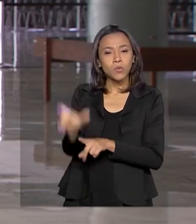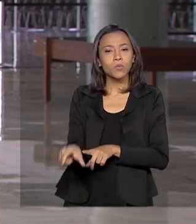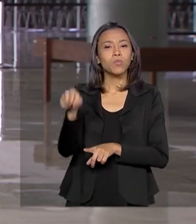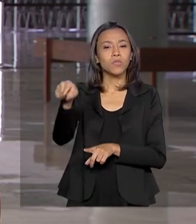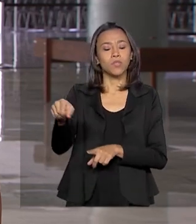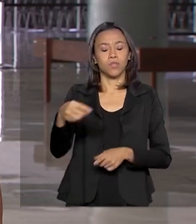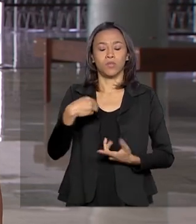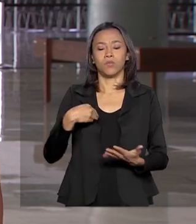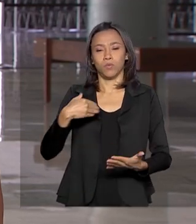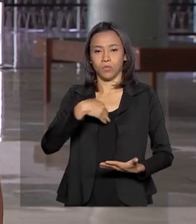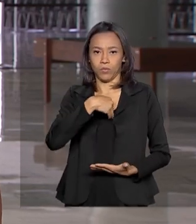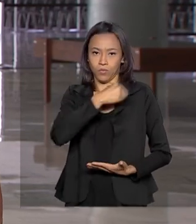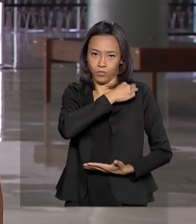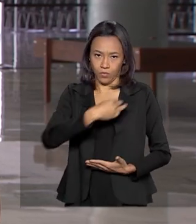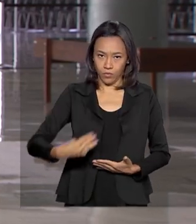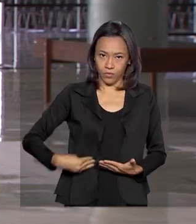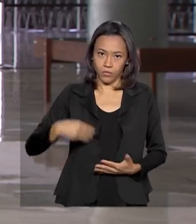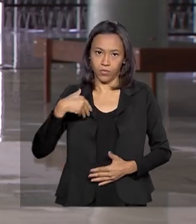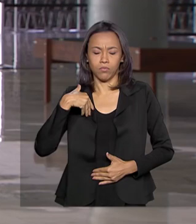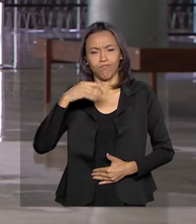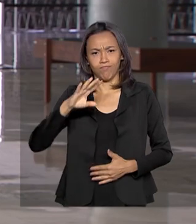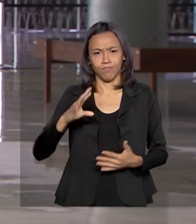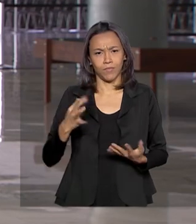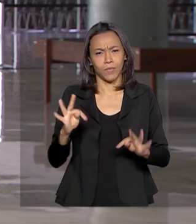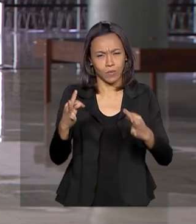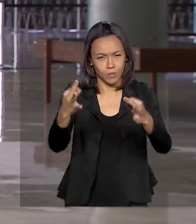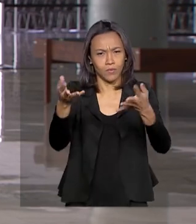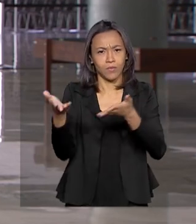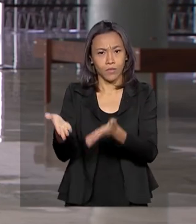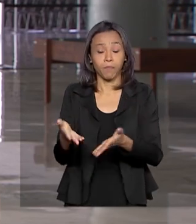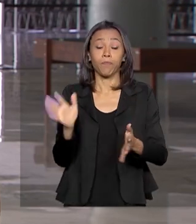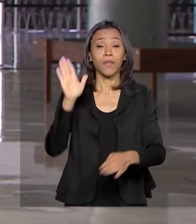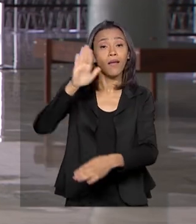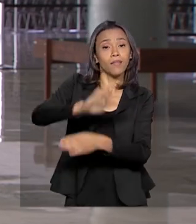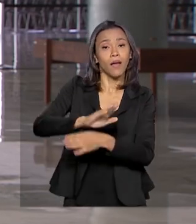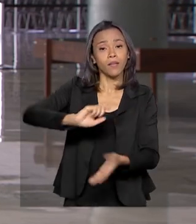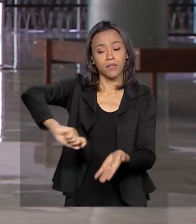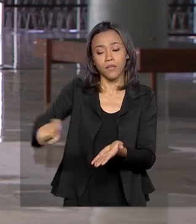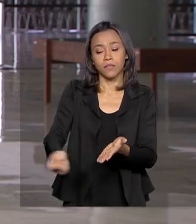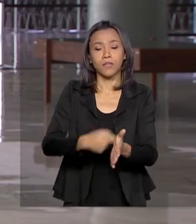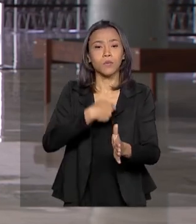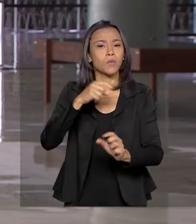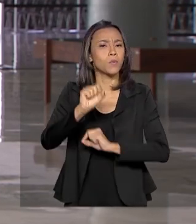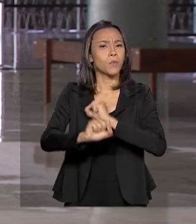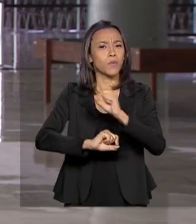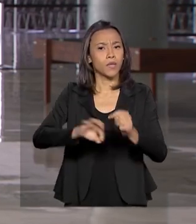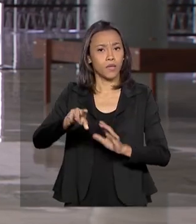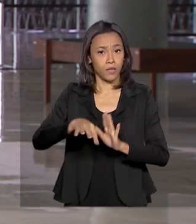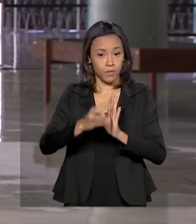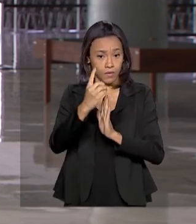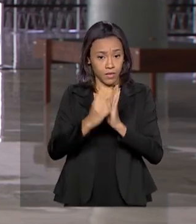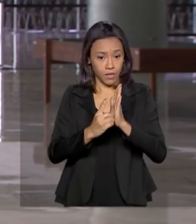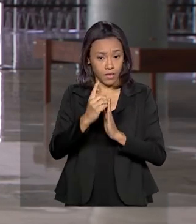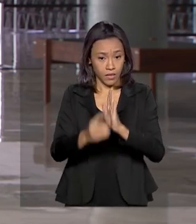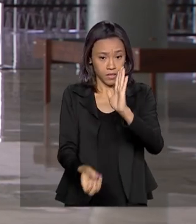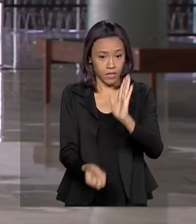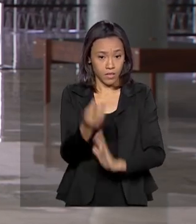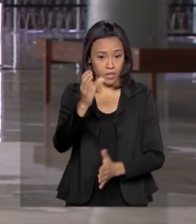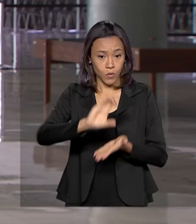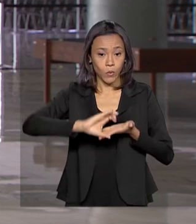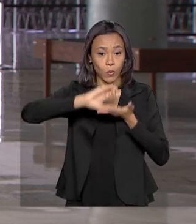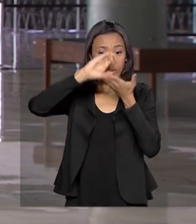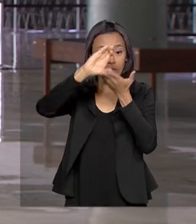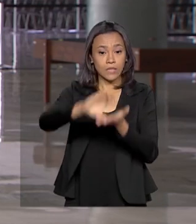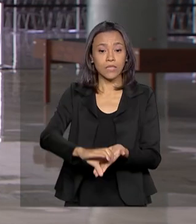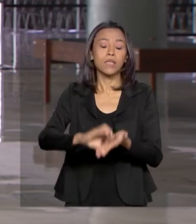E essa terça-feira termina por aqui com uma cerimônia de assinatura do decreto que cria o Conselho Nacional da